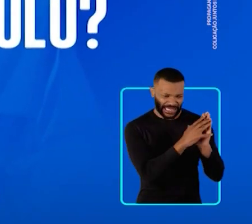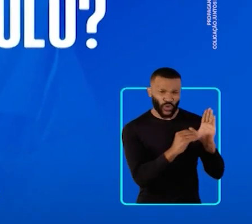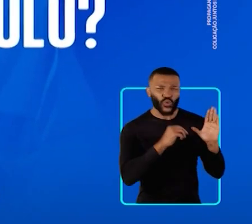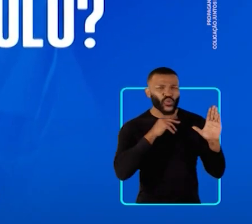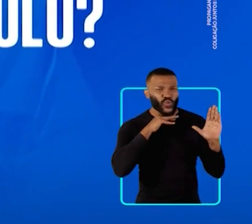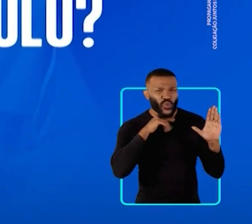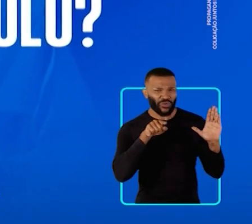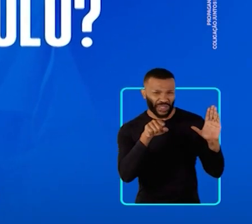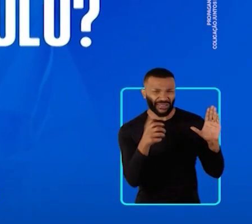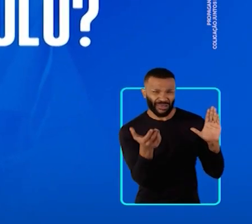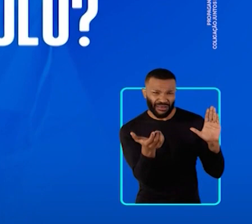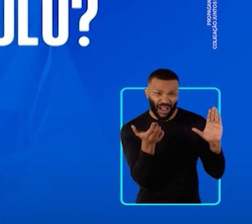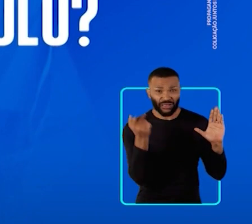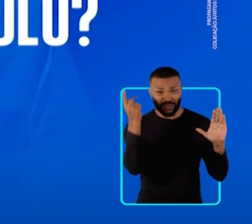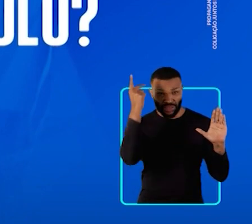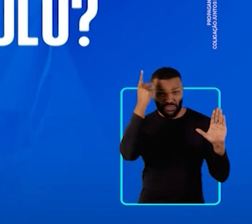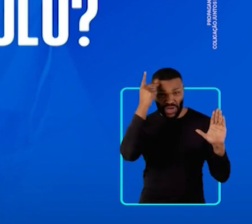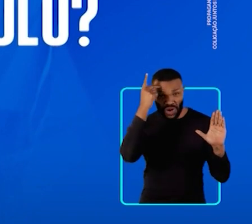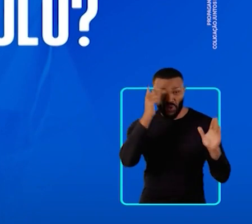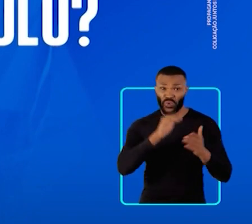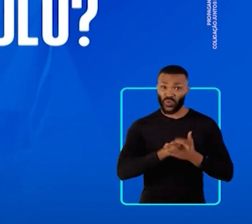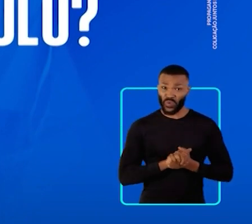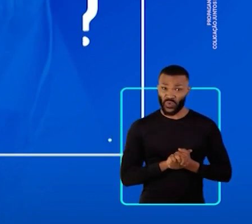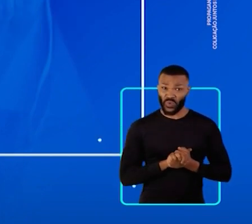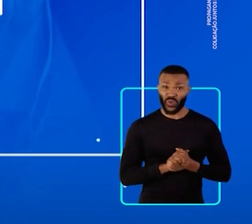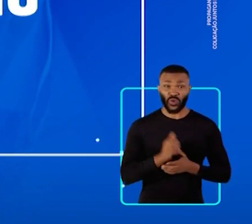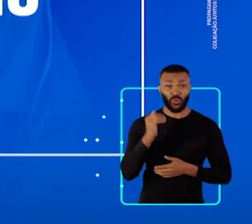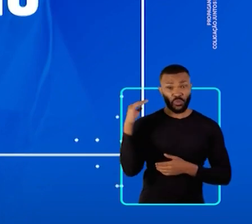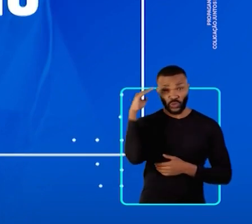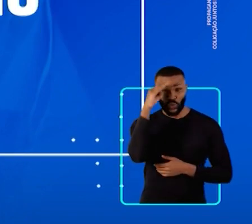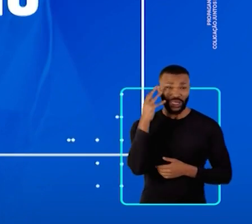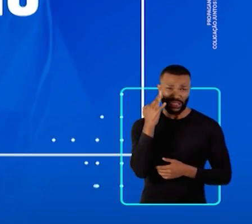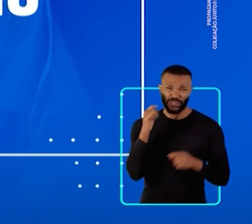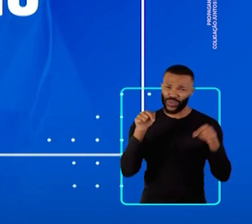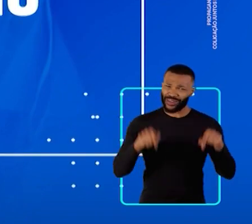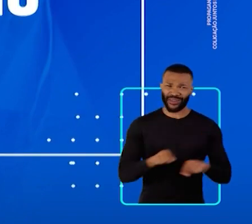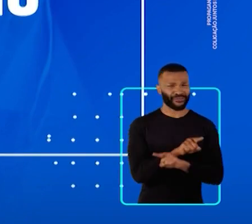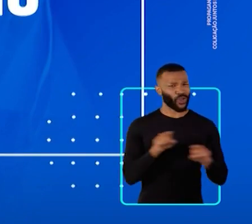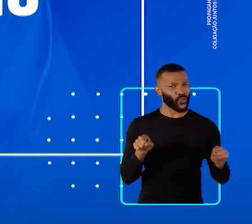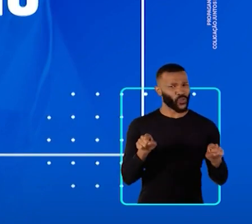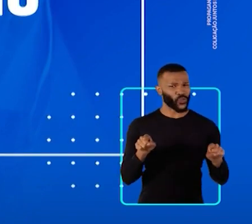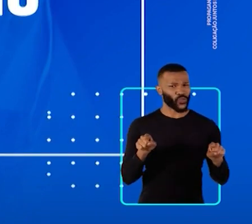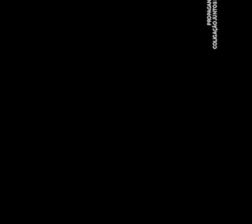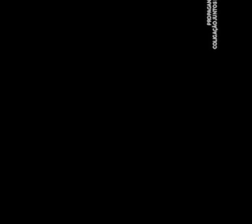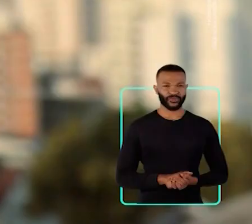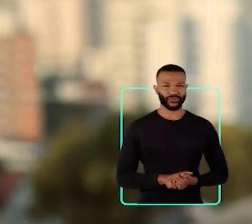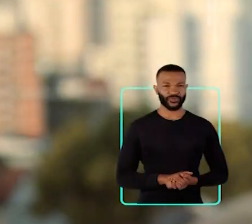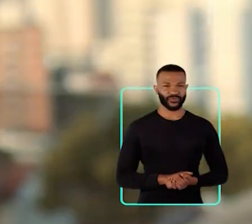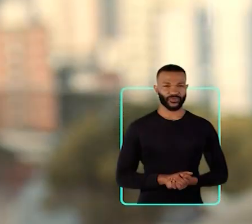exemplo e esse jeito de governar que você quer para São Paulo? Bolsonaro e Tarcísio. Aqui não.